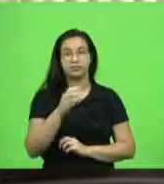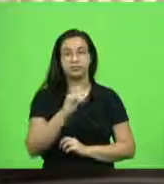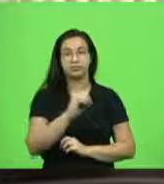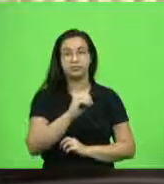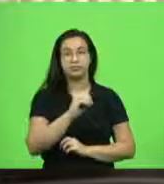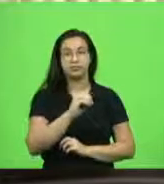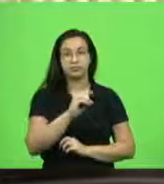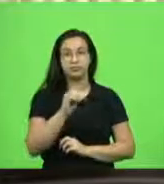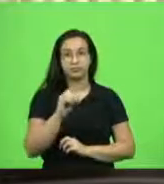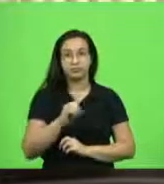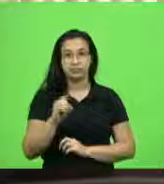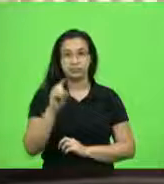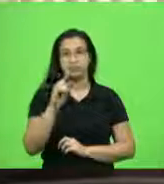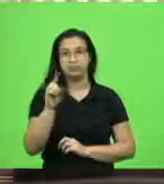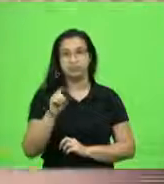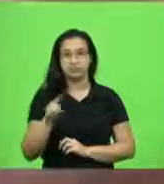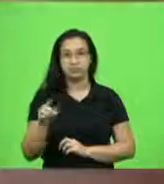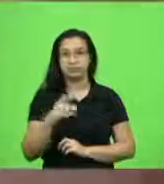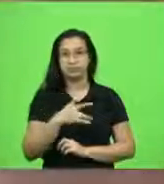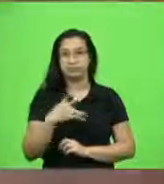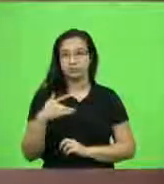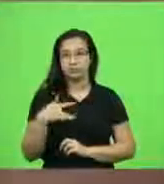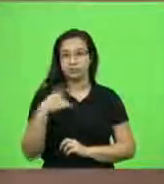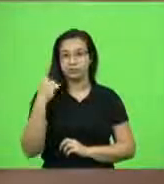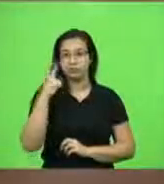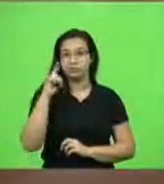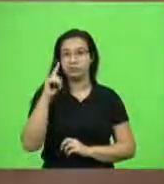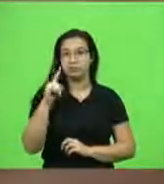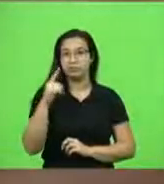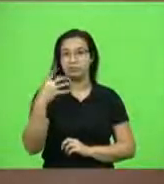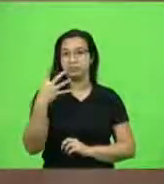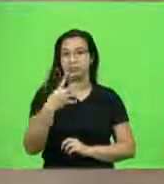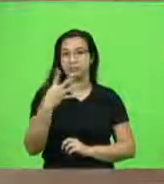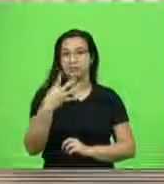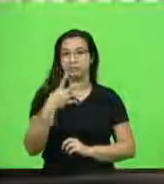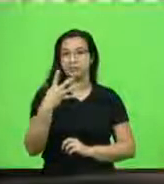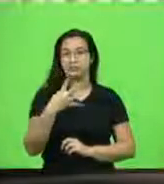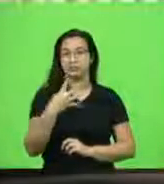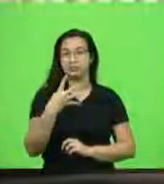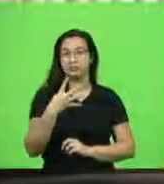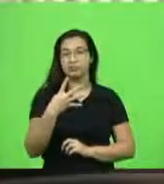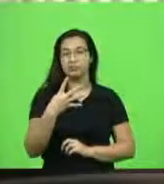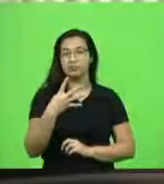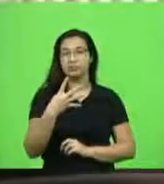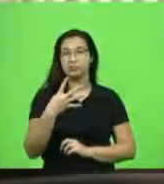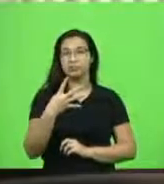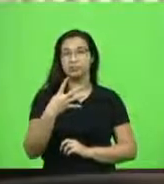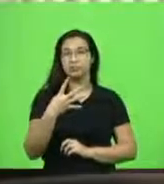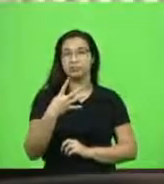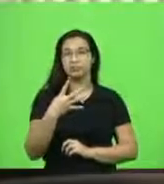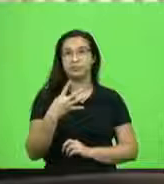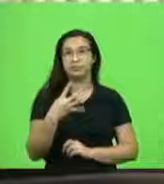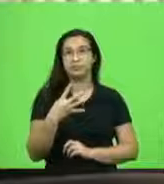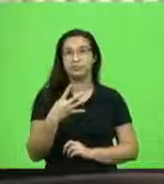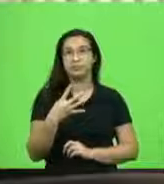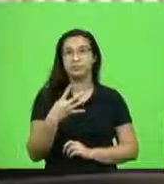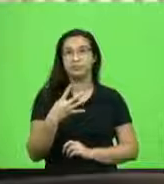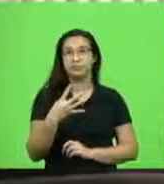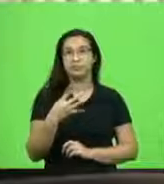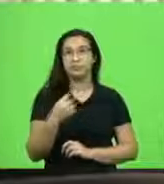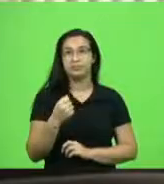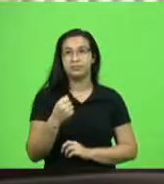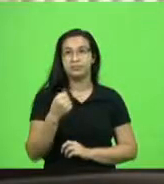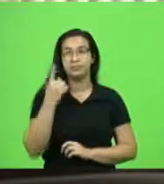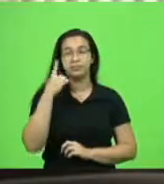Saúde, datado do dia 4 de... Aliás,